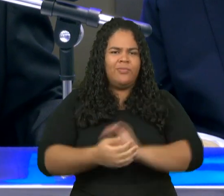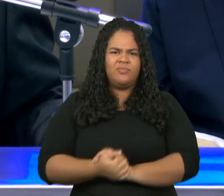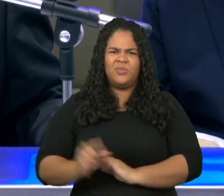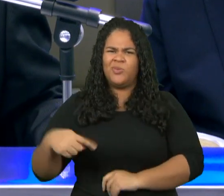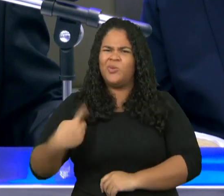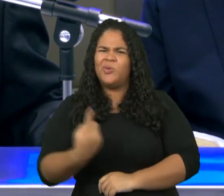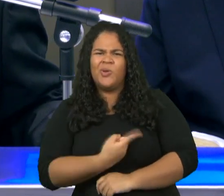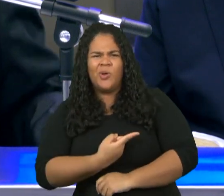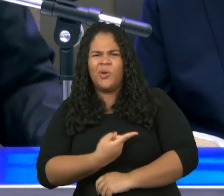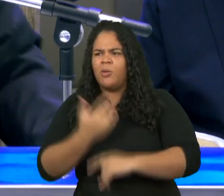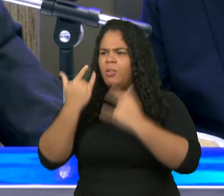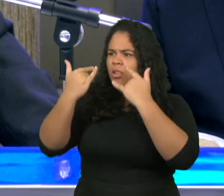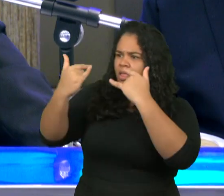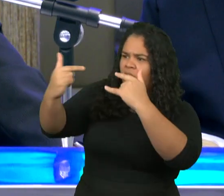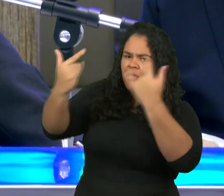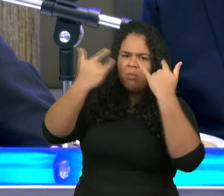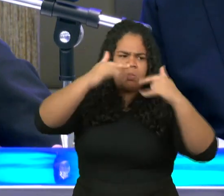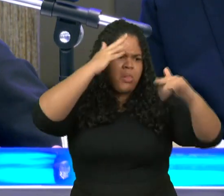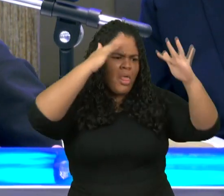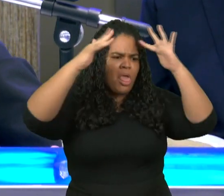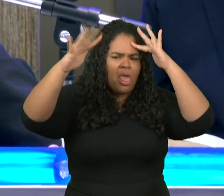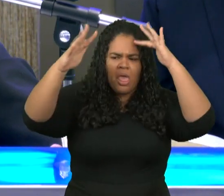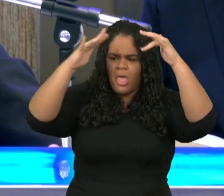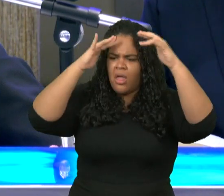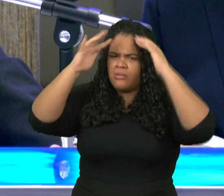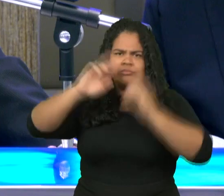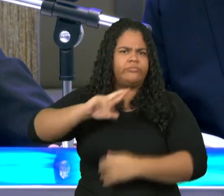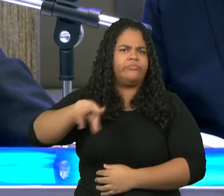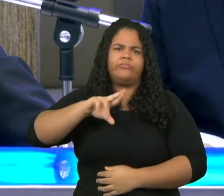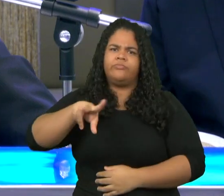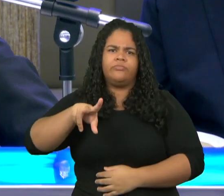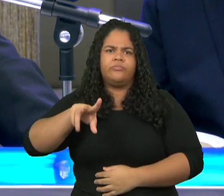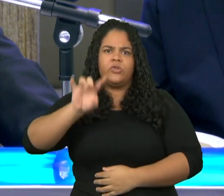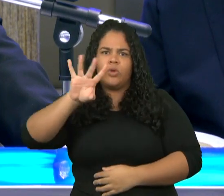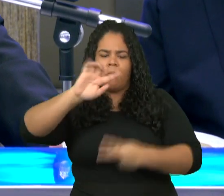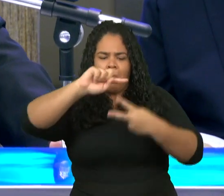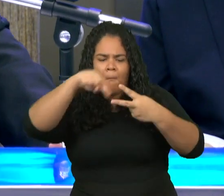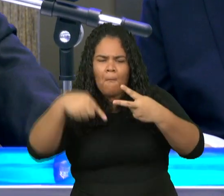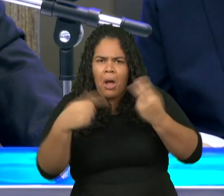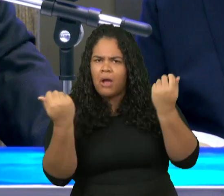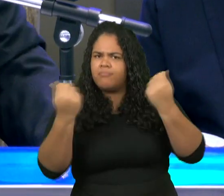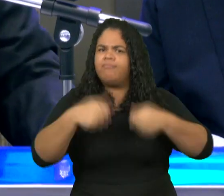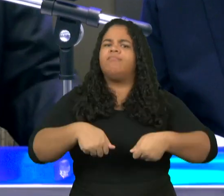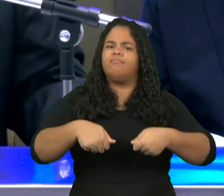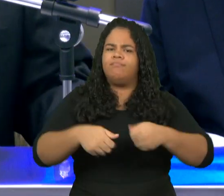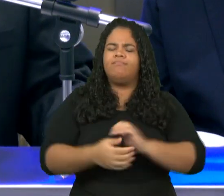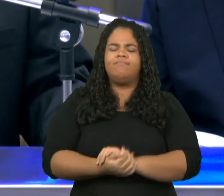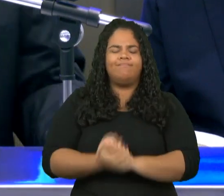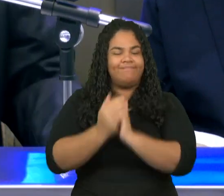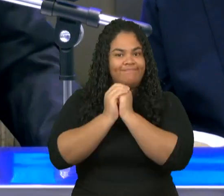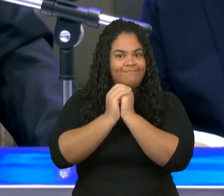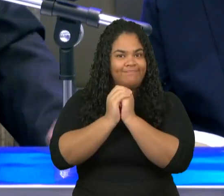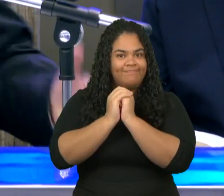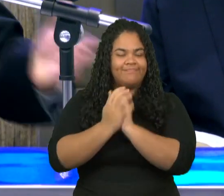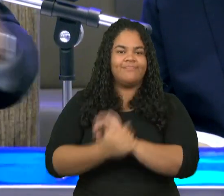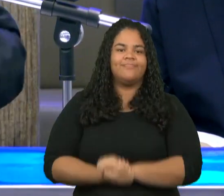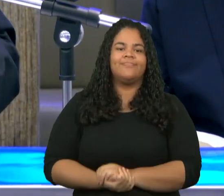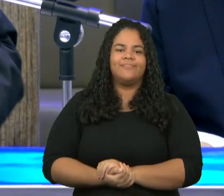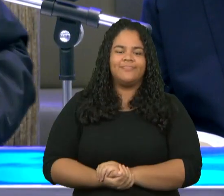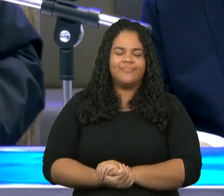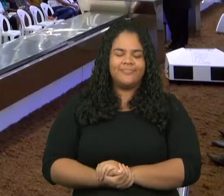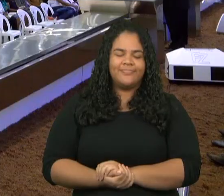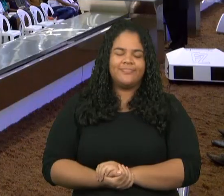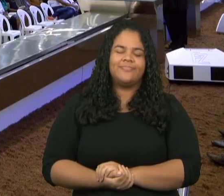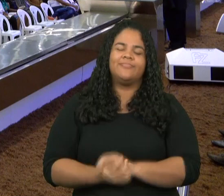obediência a palavra e uma vida de oração amém são os dois